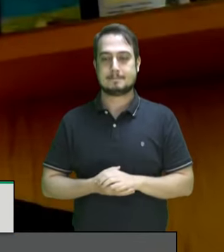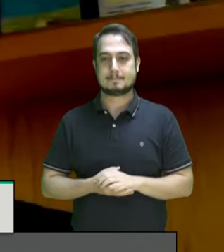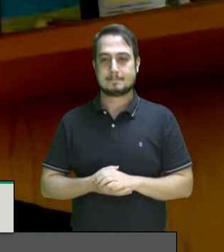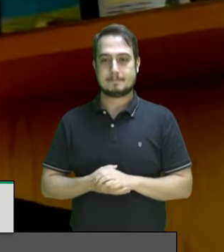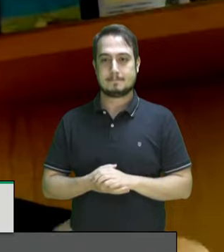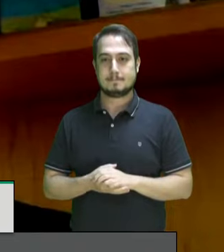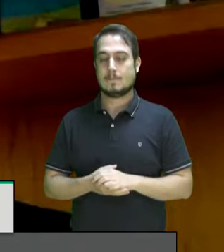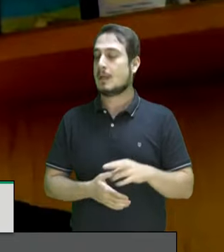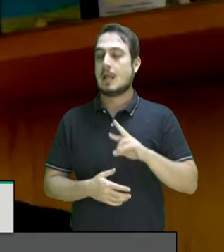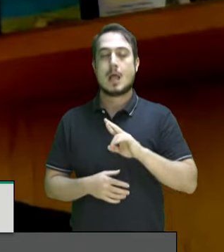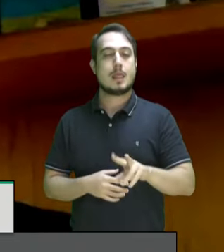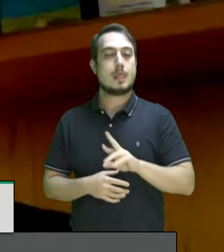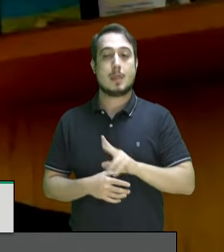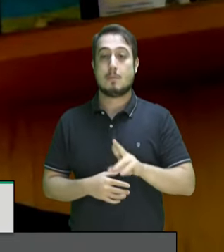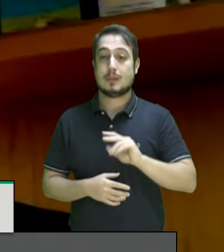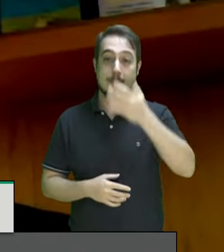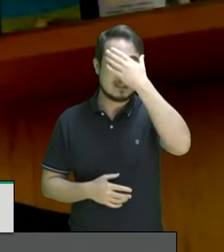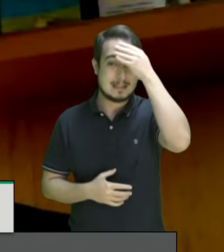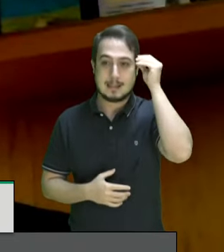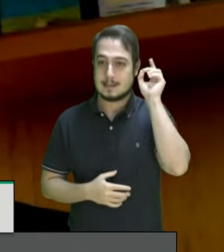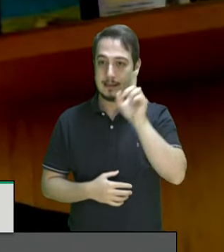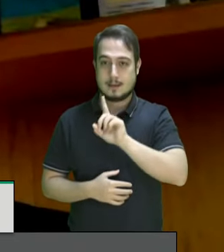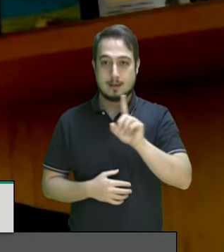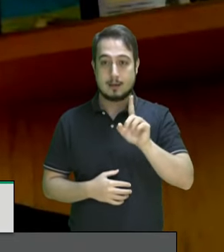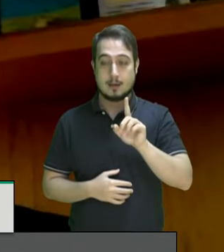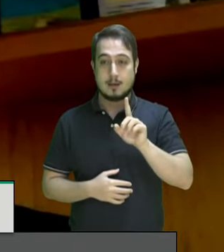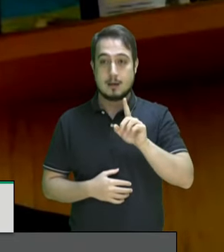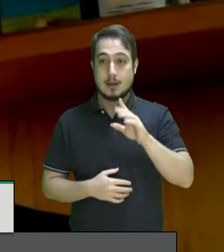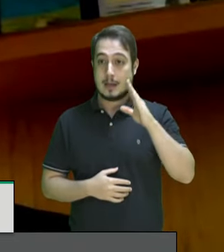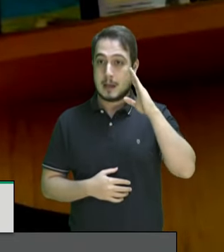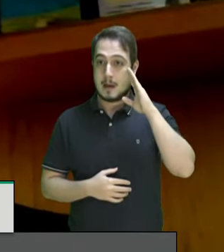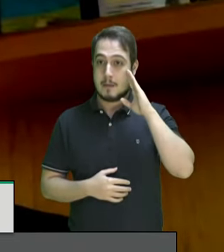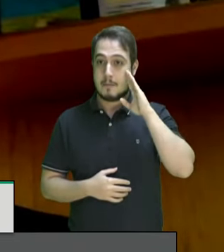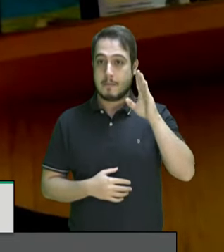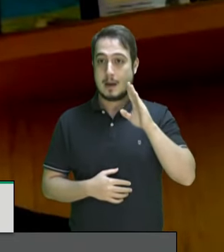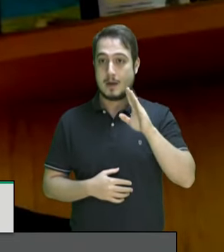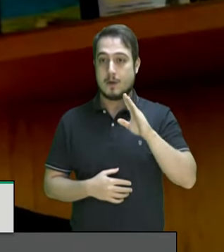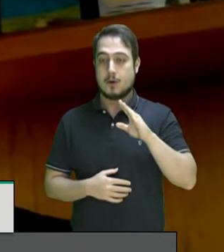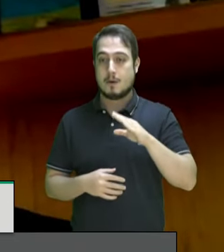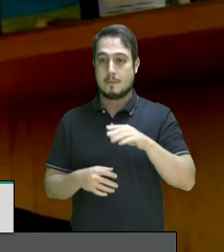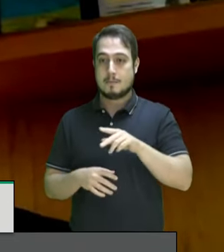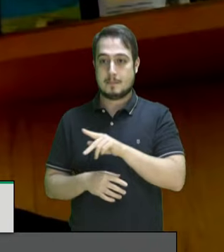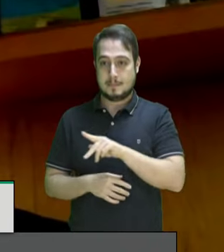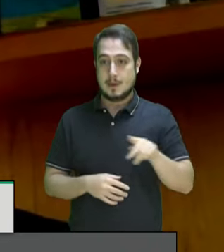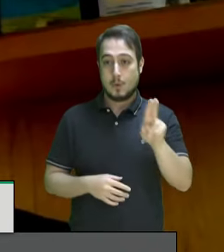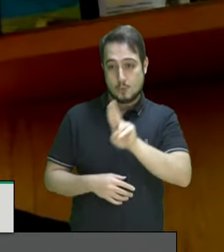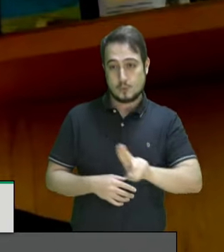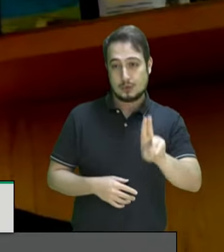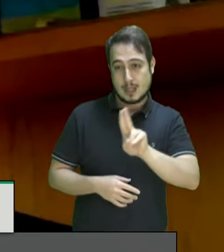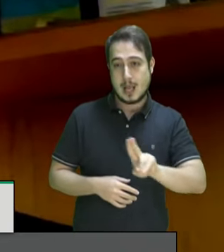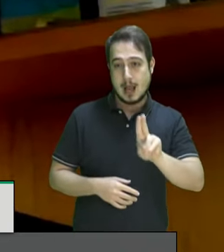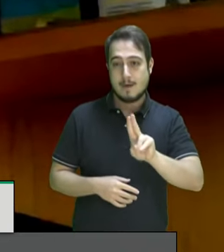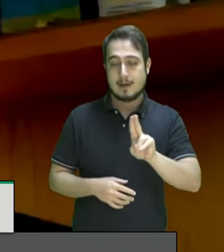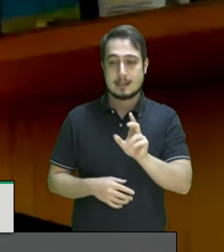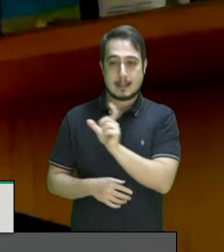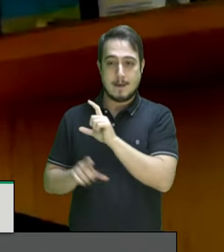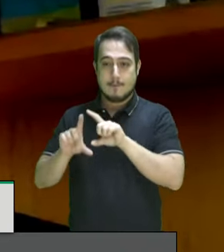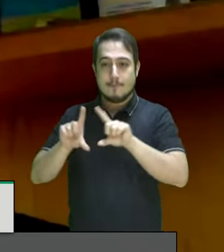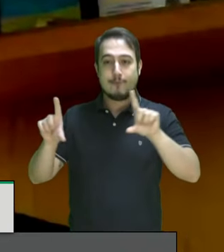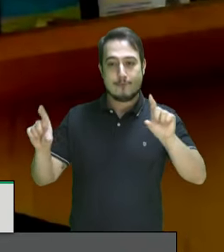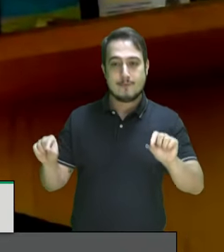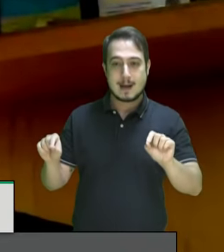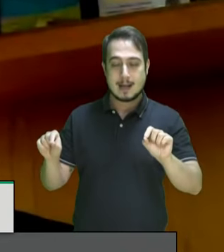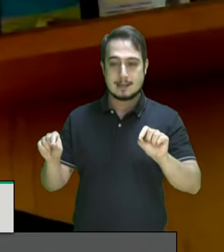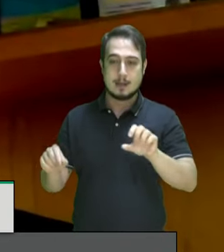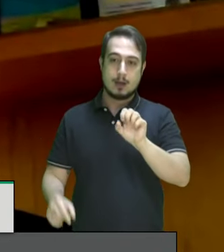não podemos esquecer que o maior torturador desse país usava esta frase como se usa a frase